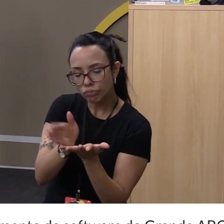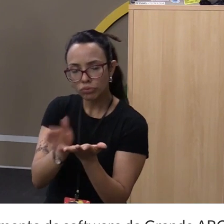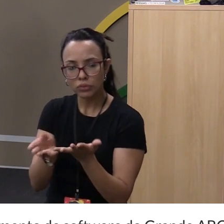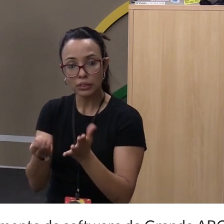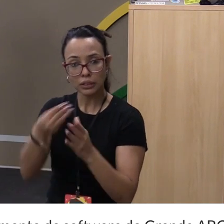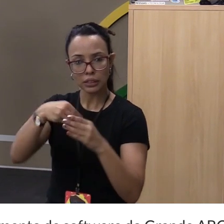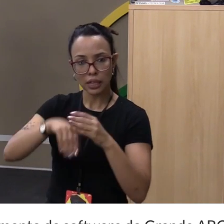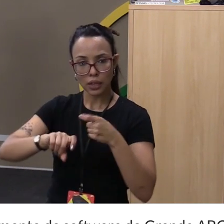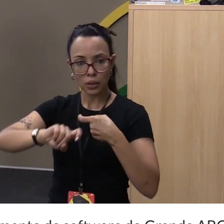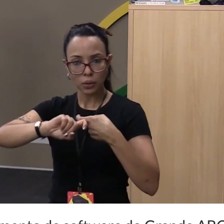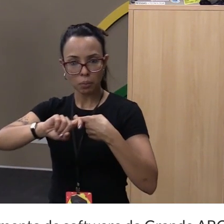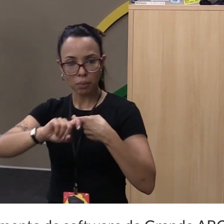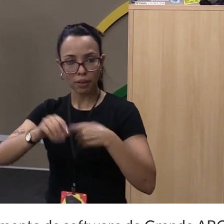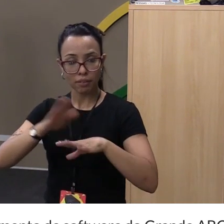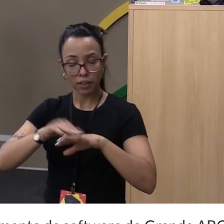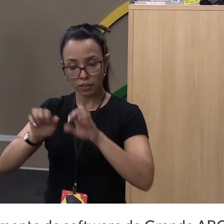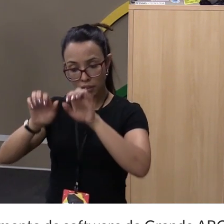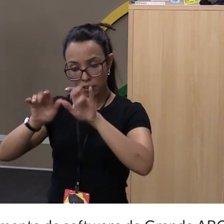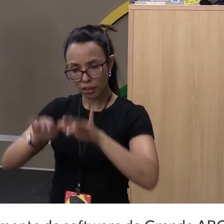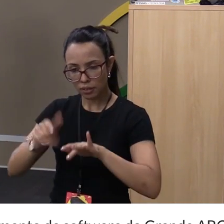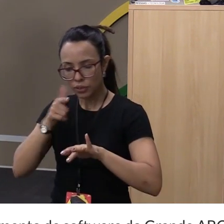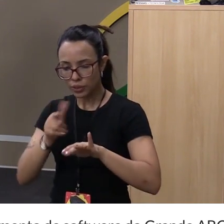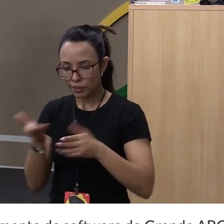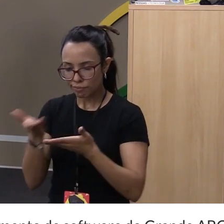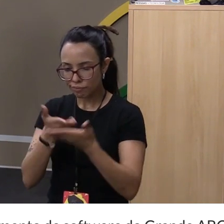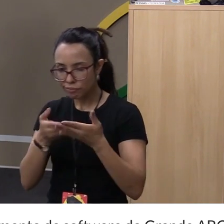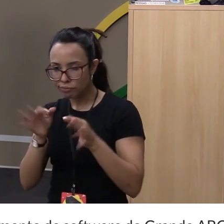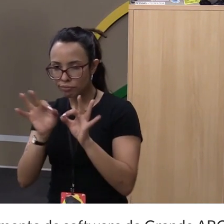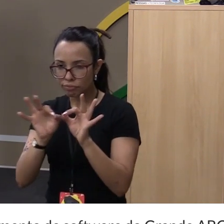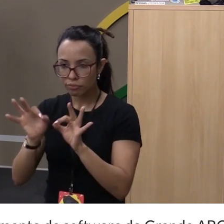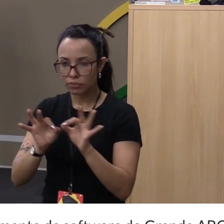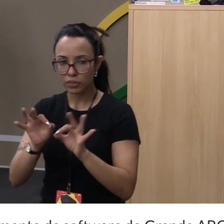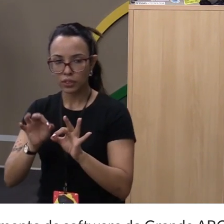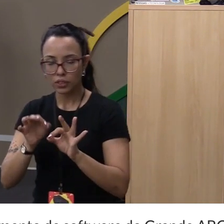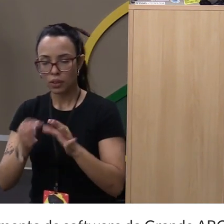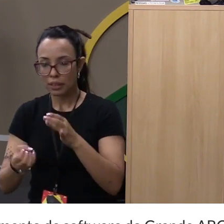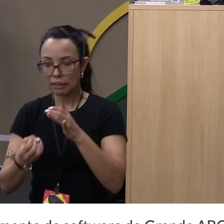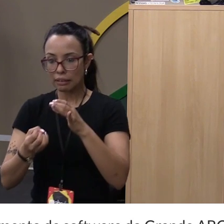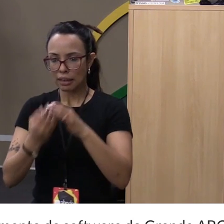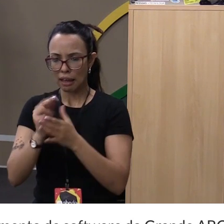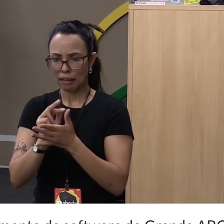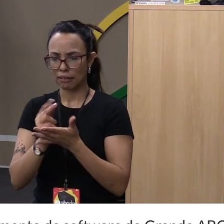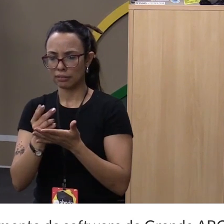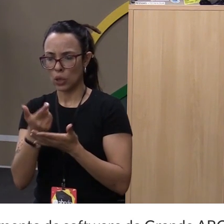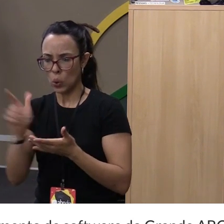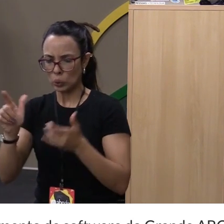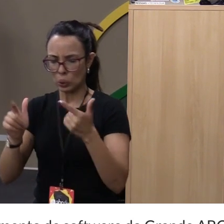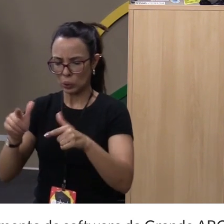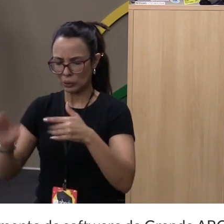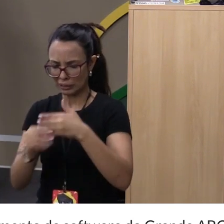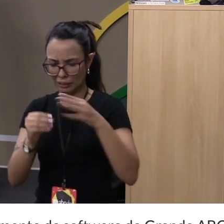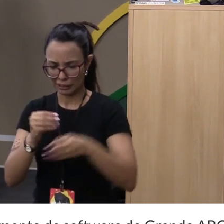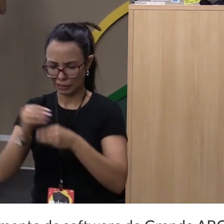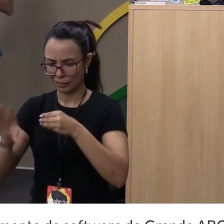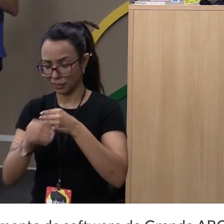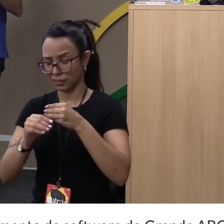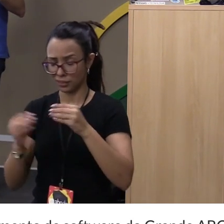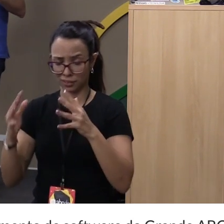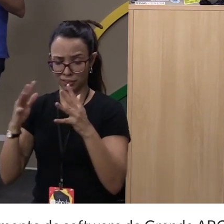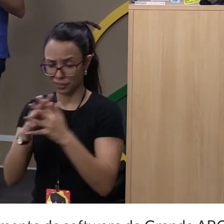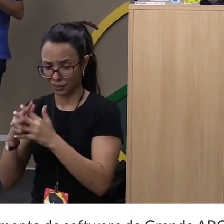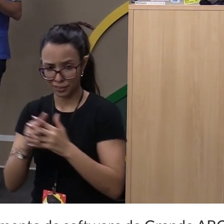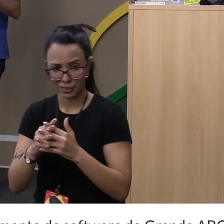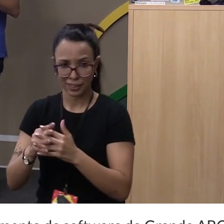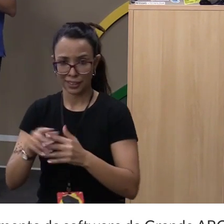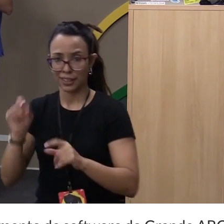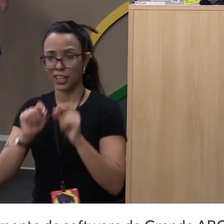código assíncrono para poder tratar isso, ou começa a criar threads, e aí começa a complicação, que quem já